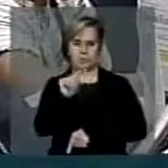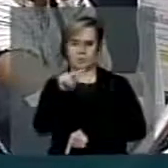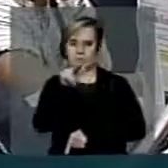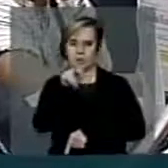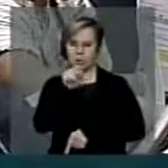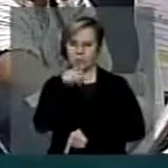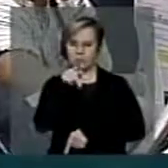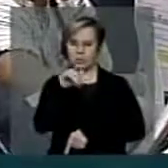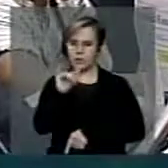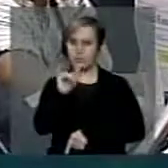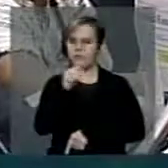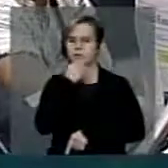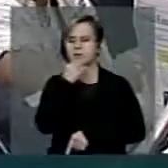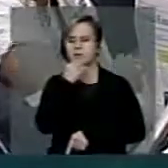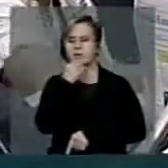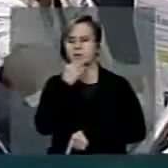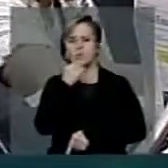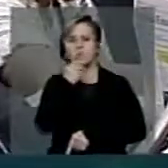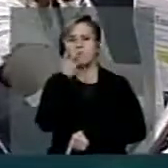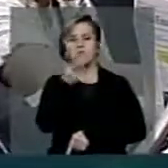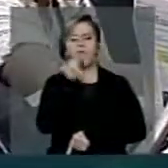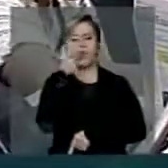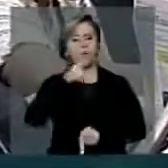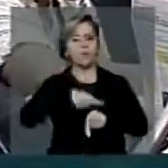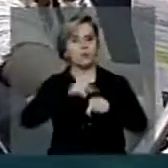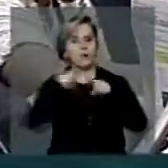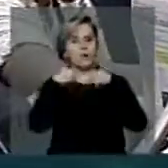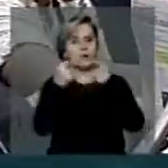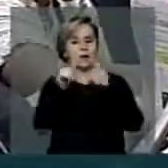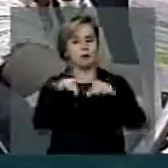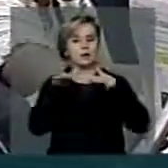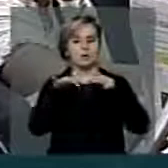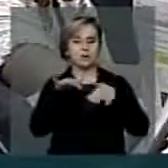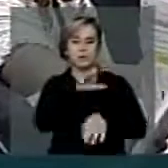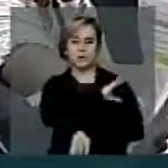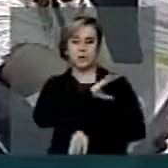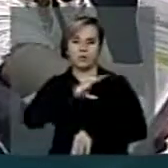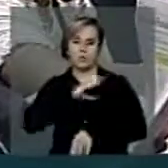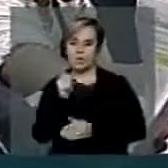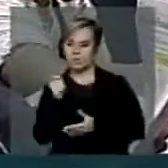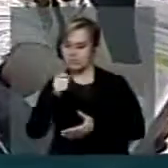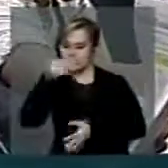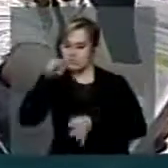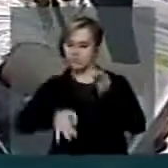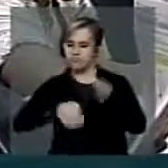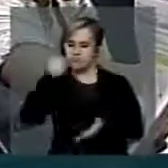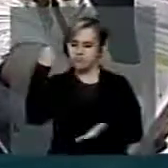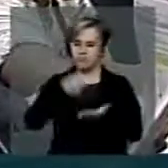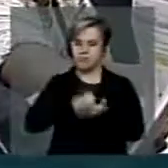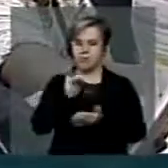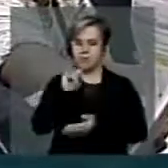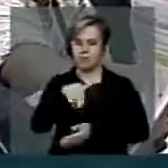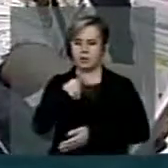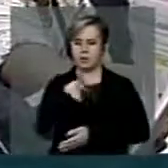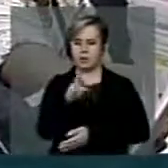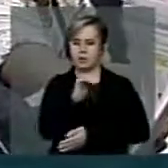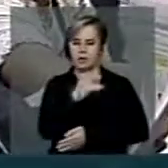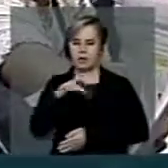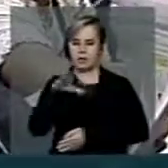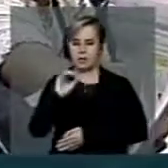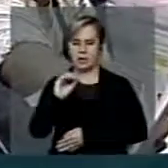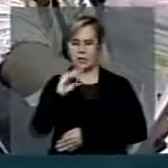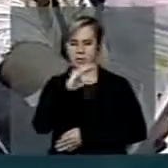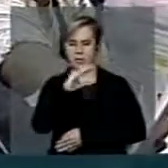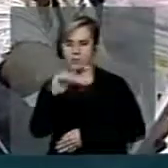Hélio Jorge Bunker, prestou durante uma audiência da comissão de inquérito, reunida em Campo Grande, em 19